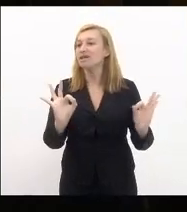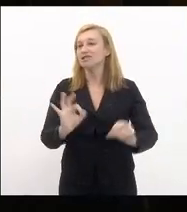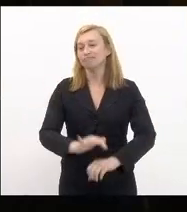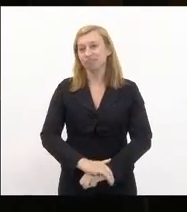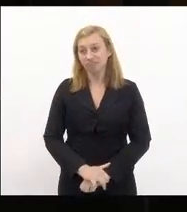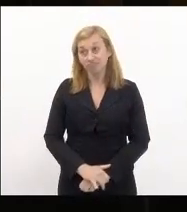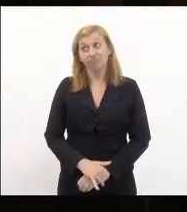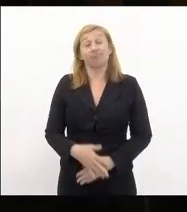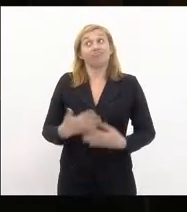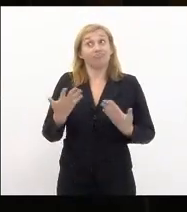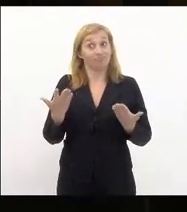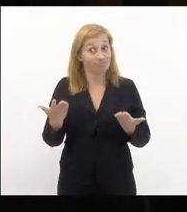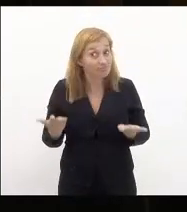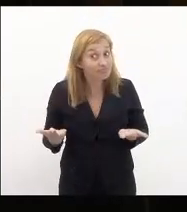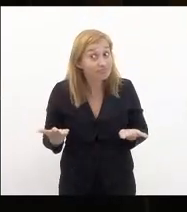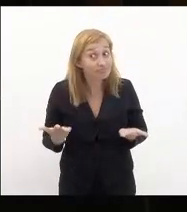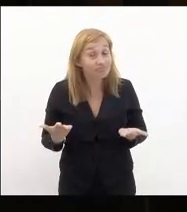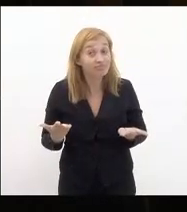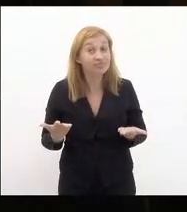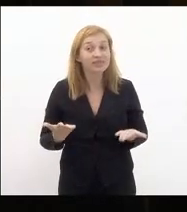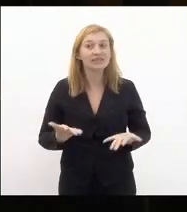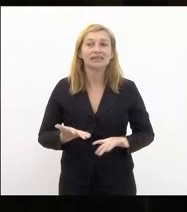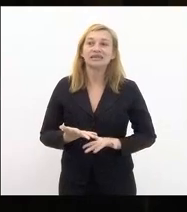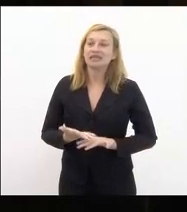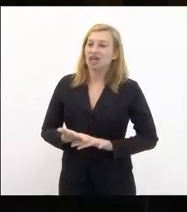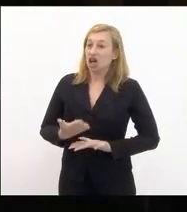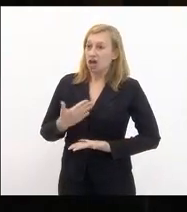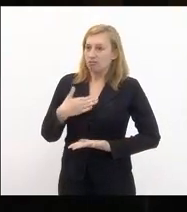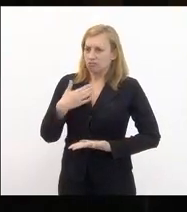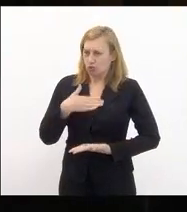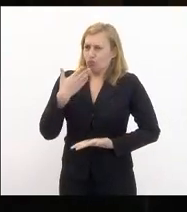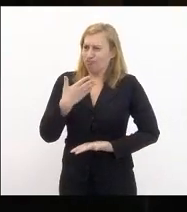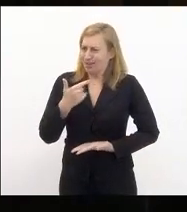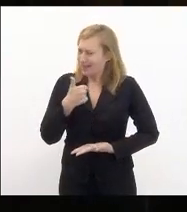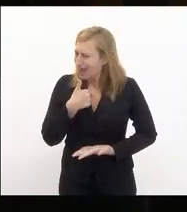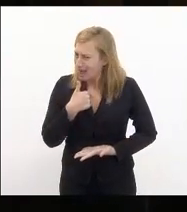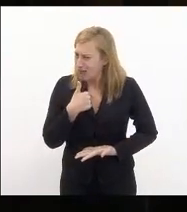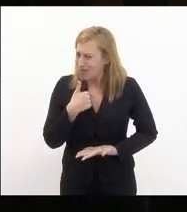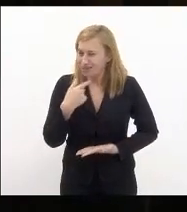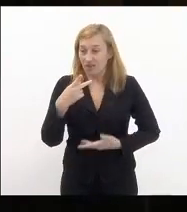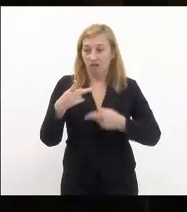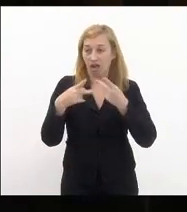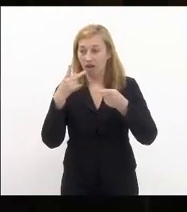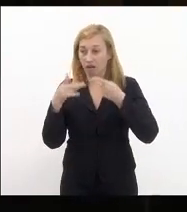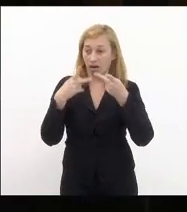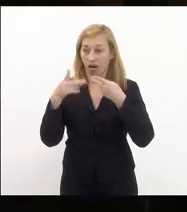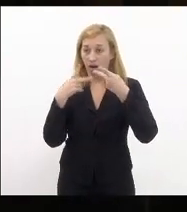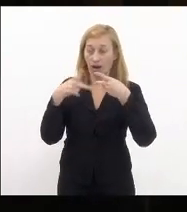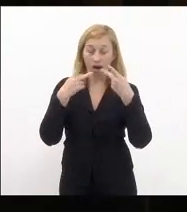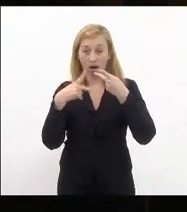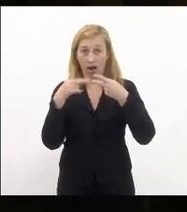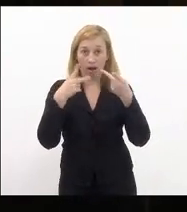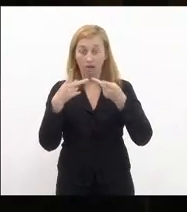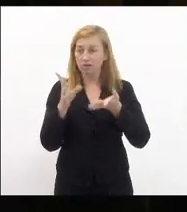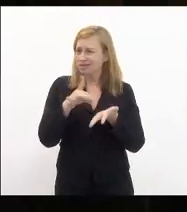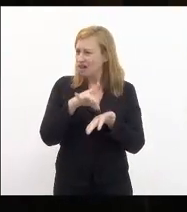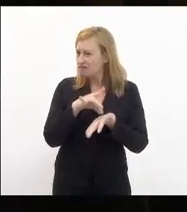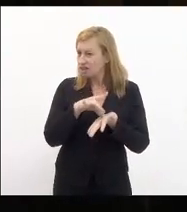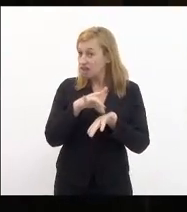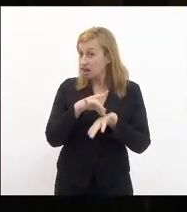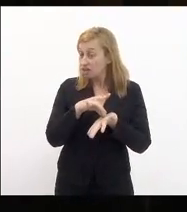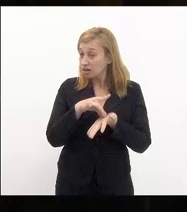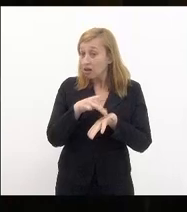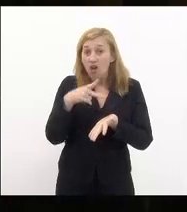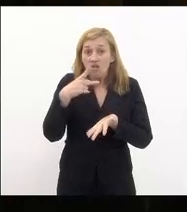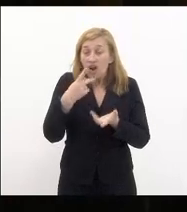ora não me causa nenhuma surpresa esse discurso inflamado quando na verdade eu venho fazer